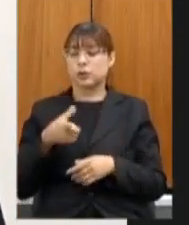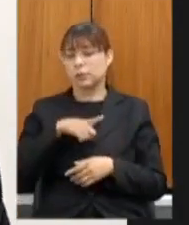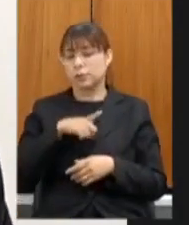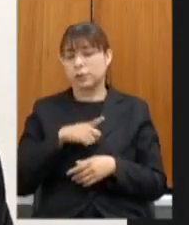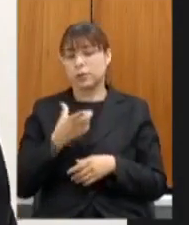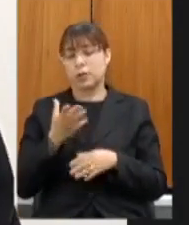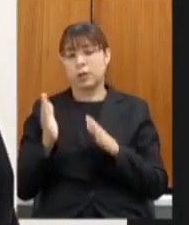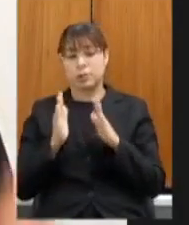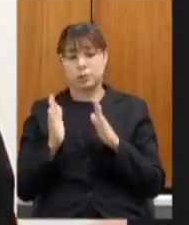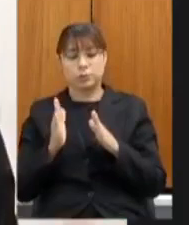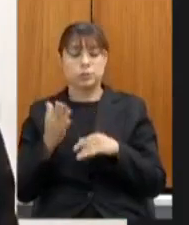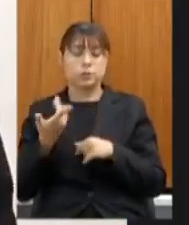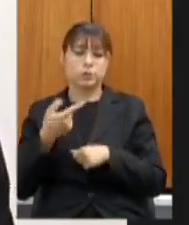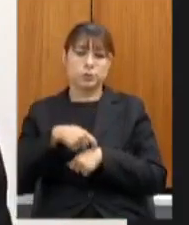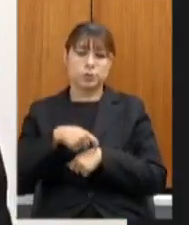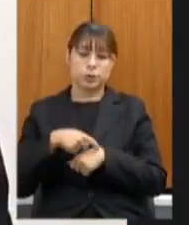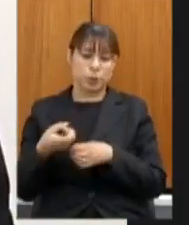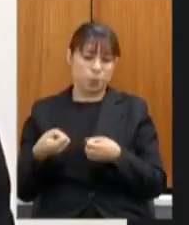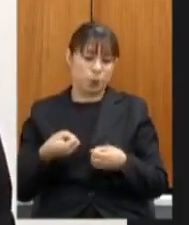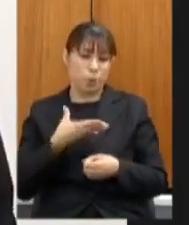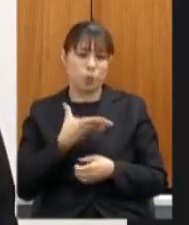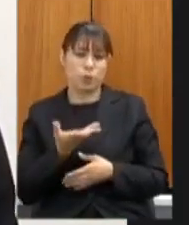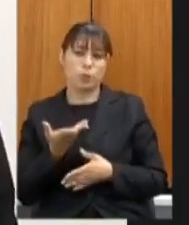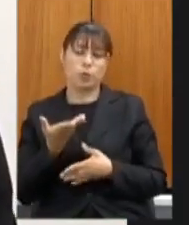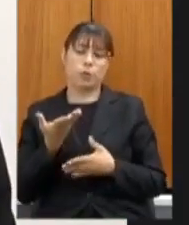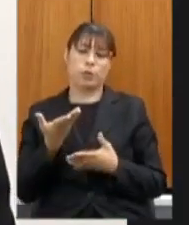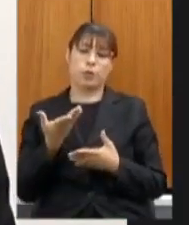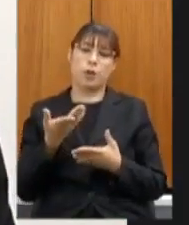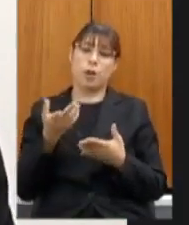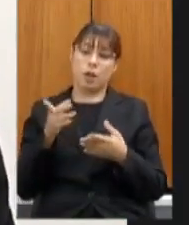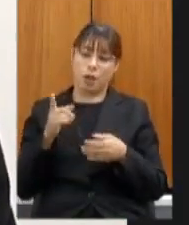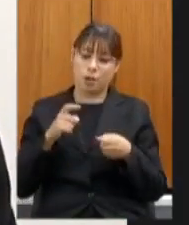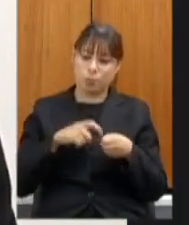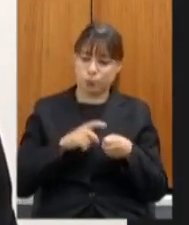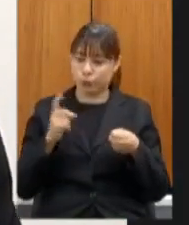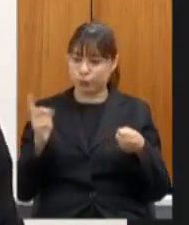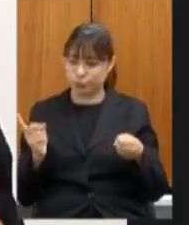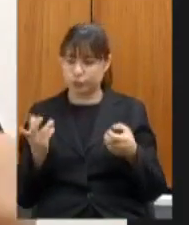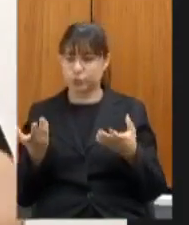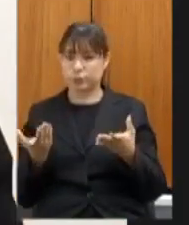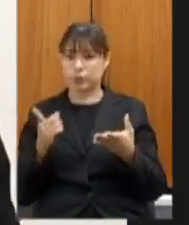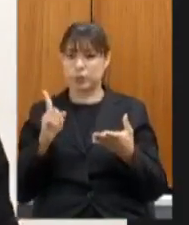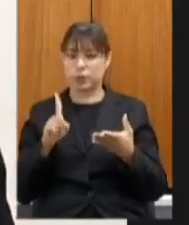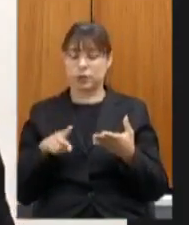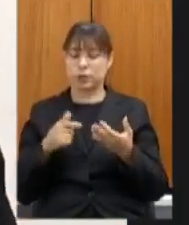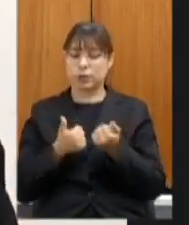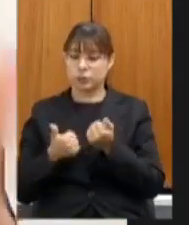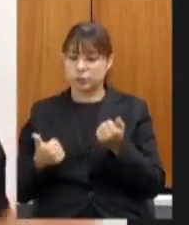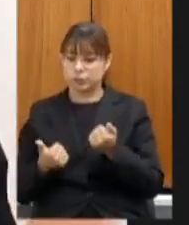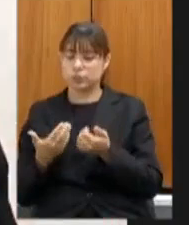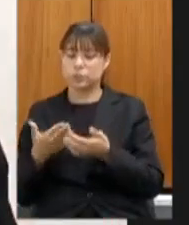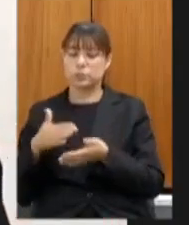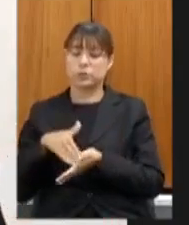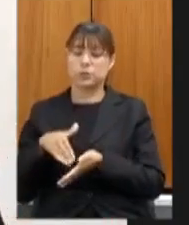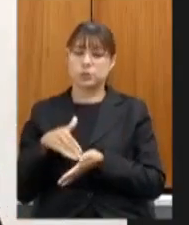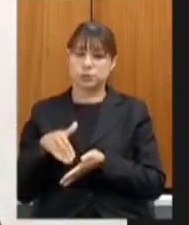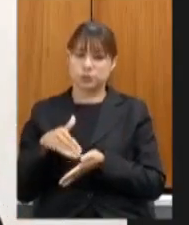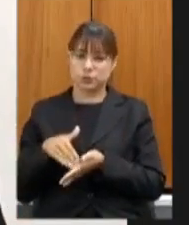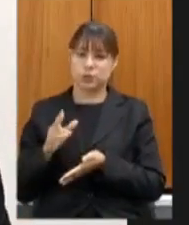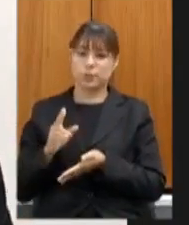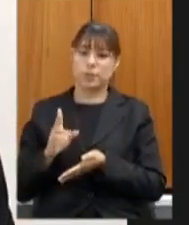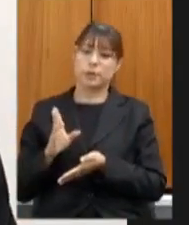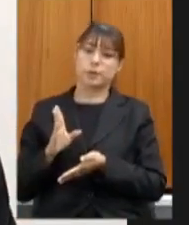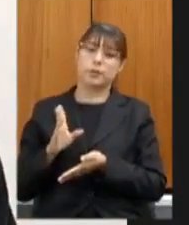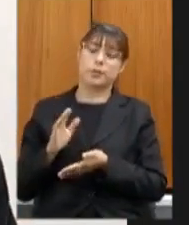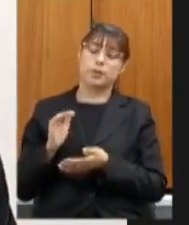foi aquela discussão que vinculamos a Unimontes a uma subsecretaria de ensino superior dentro da pasta da educação